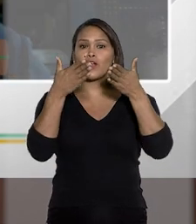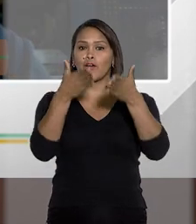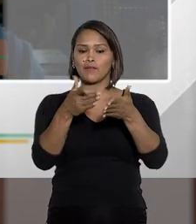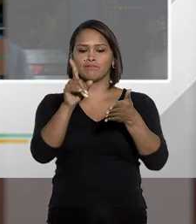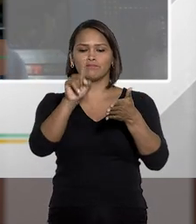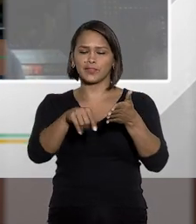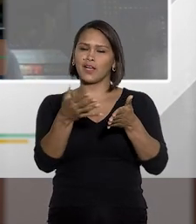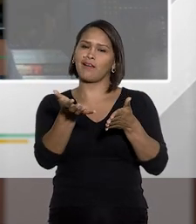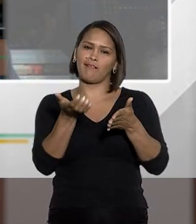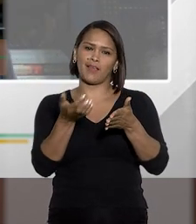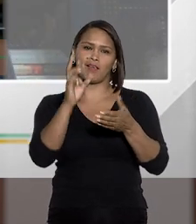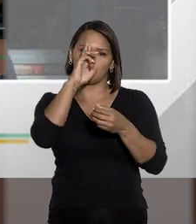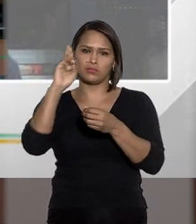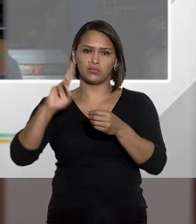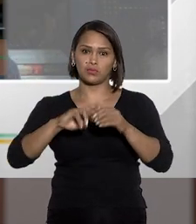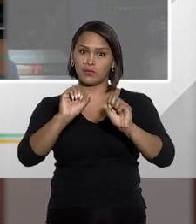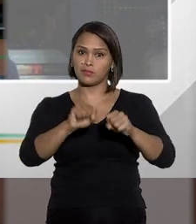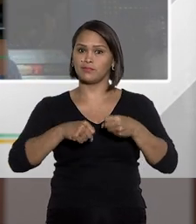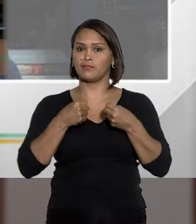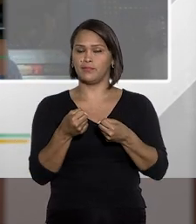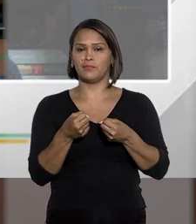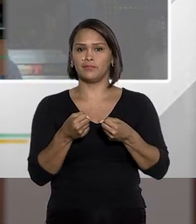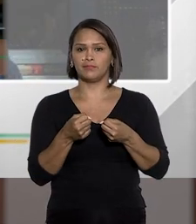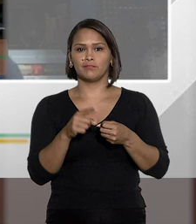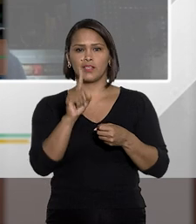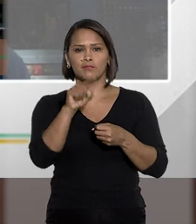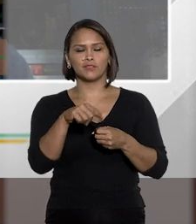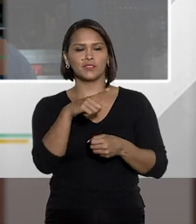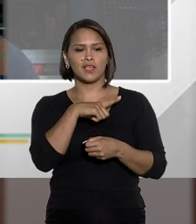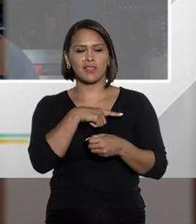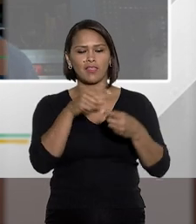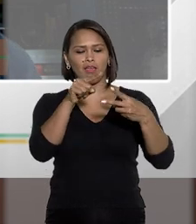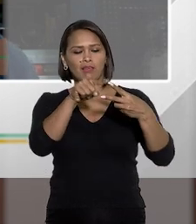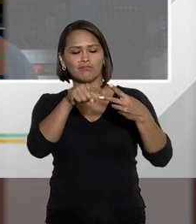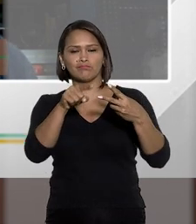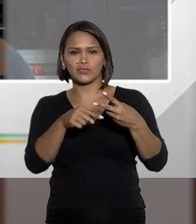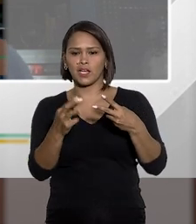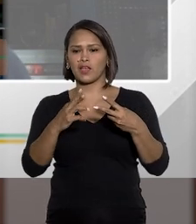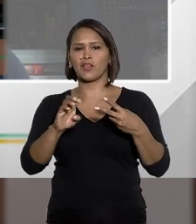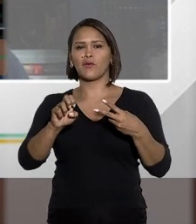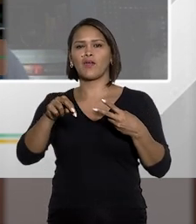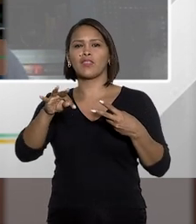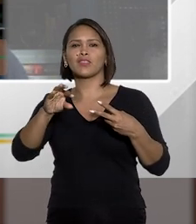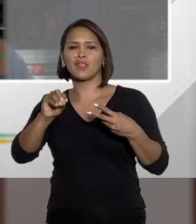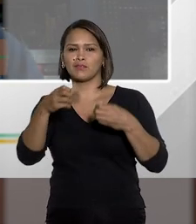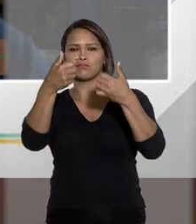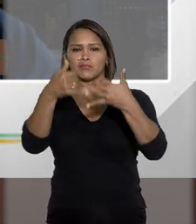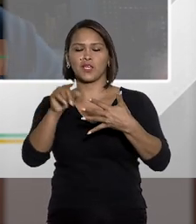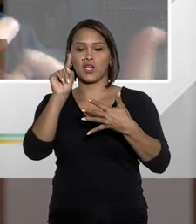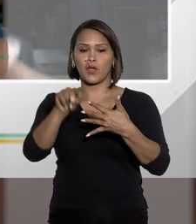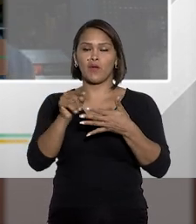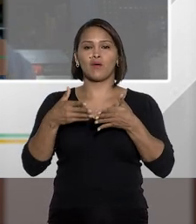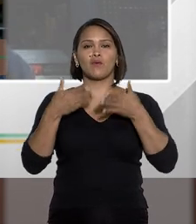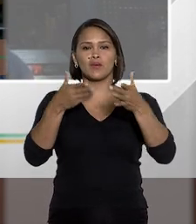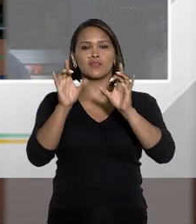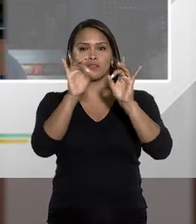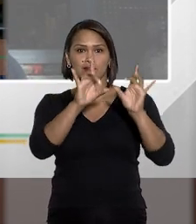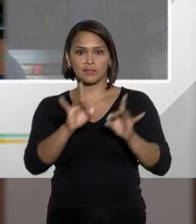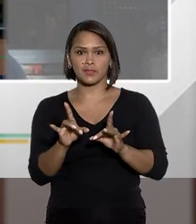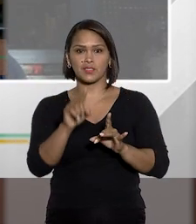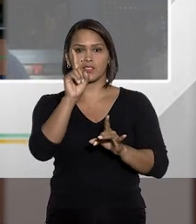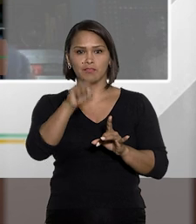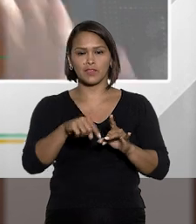objetivamente abusou do poder, você tem esses entrados que o Renato menciona. O elemento